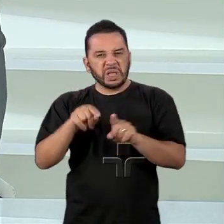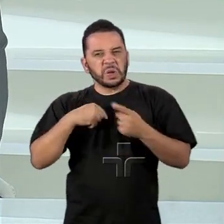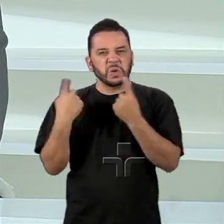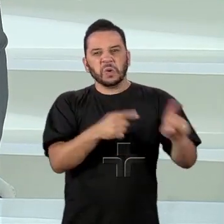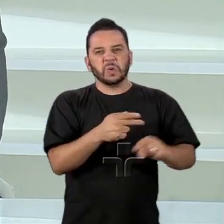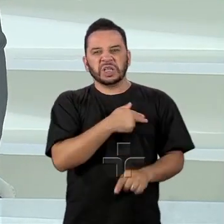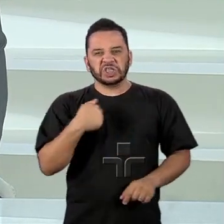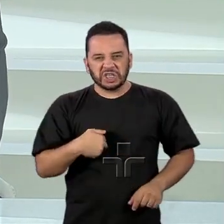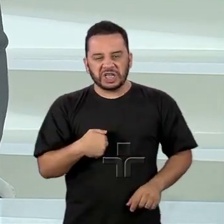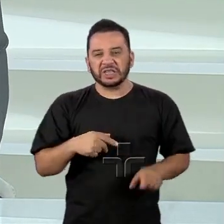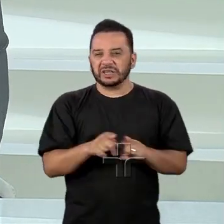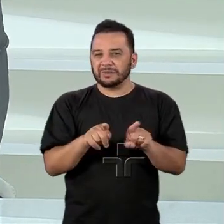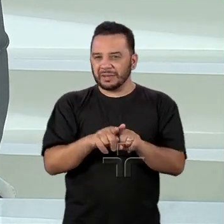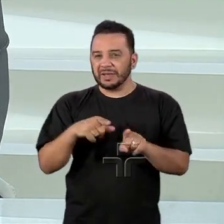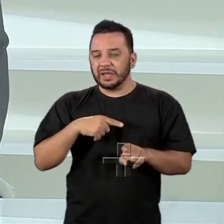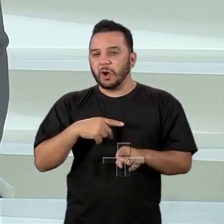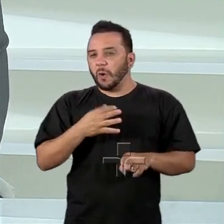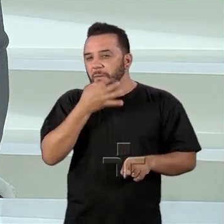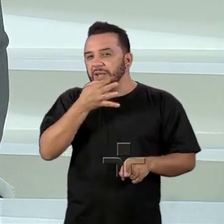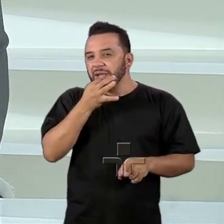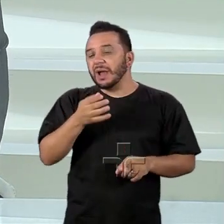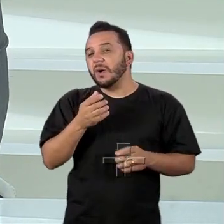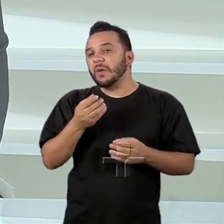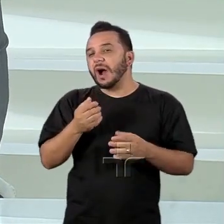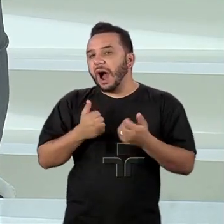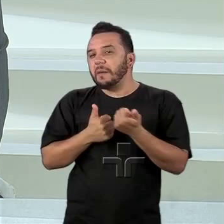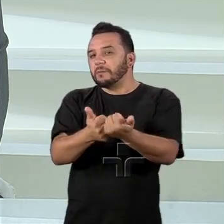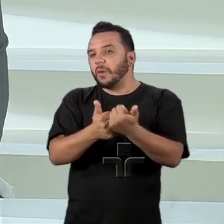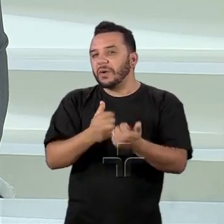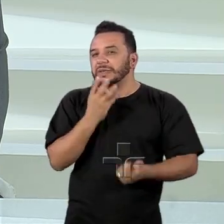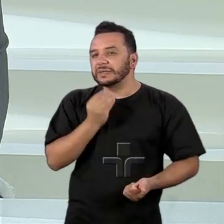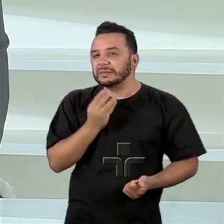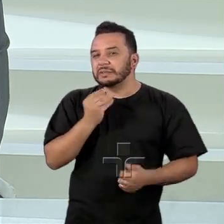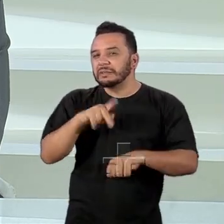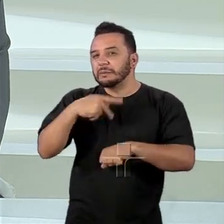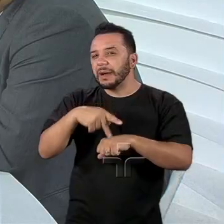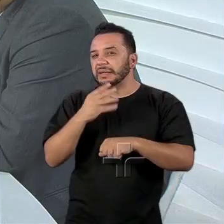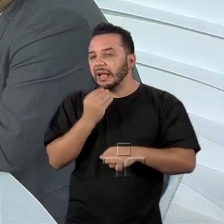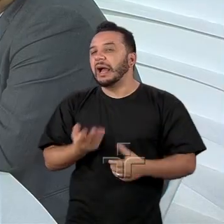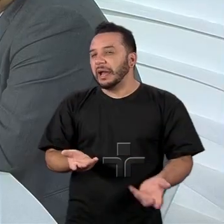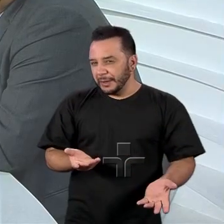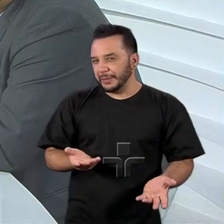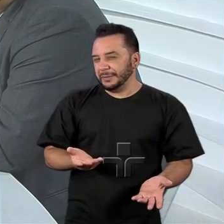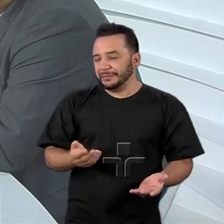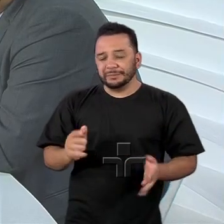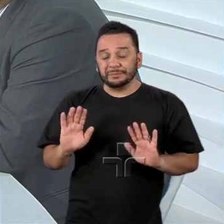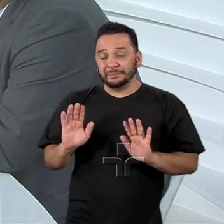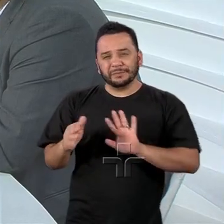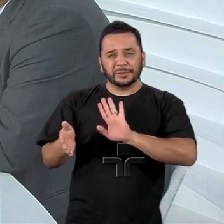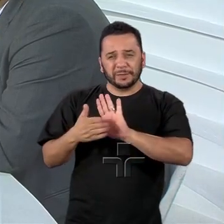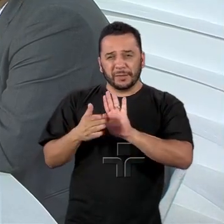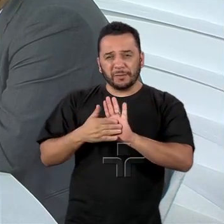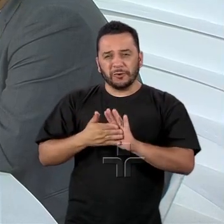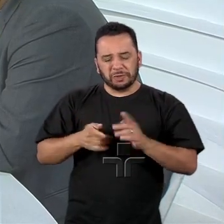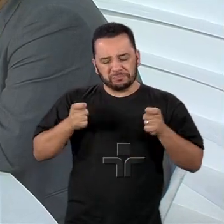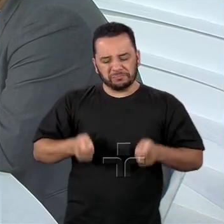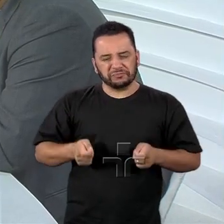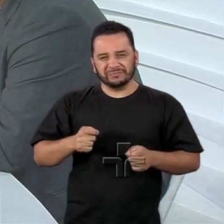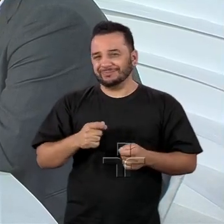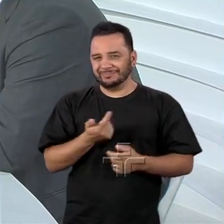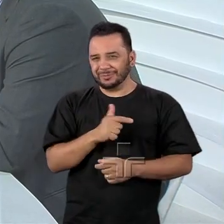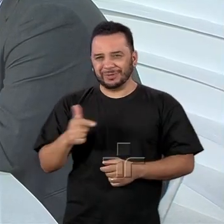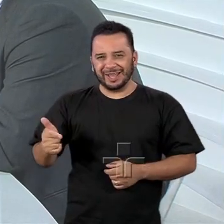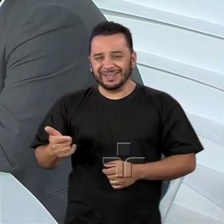relação a Israel, como o Rubens disse. Então, me parece que não tem, propriamente, uma proposta muito consistente e, na ausência de uma proposta